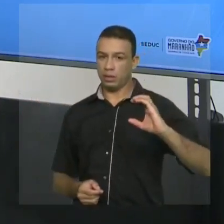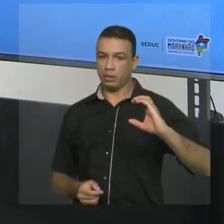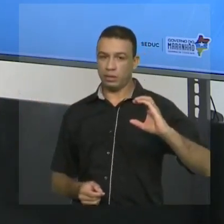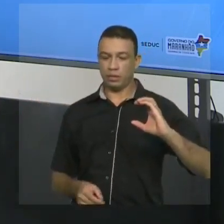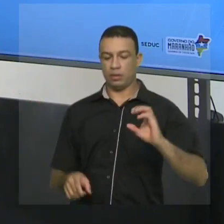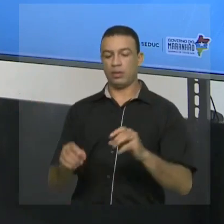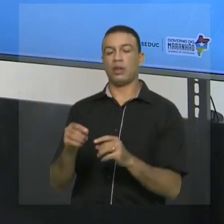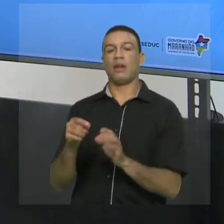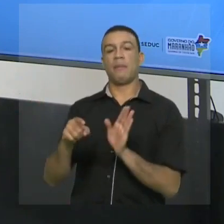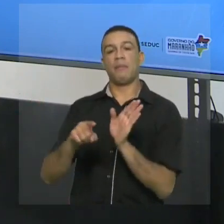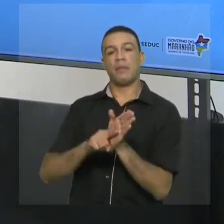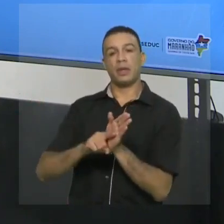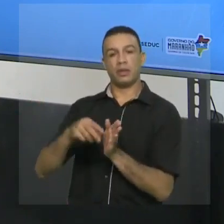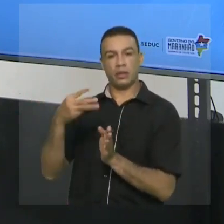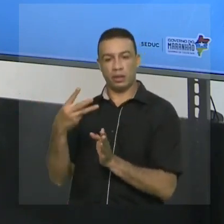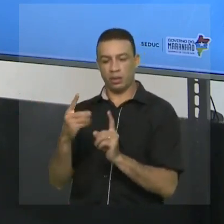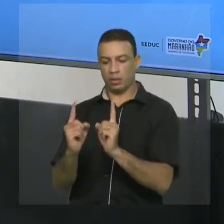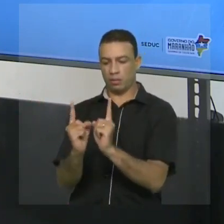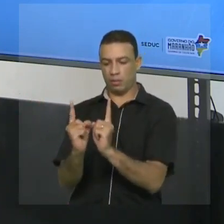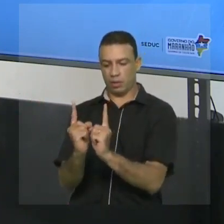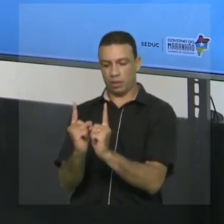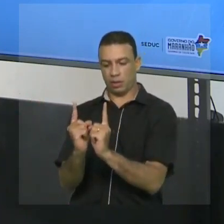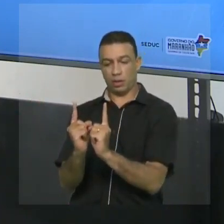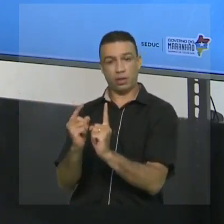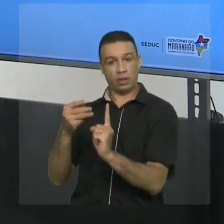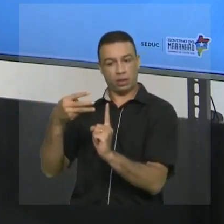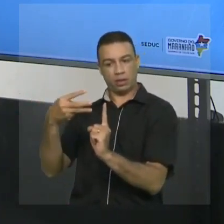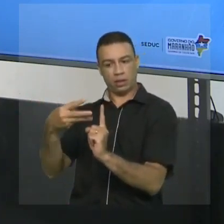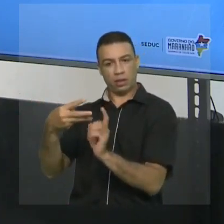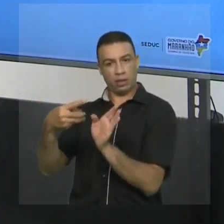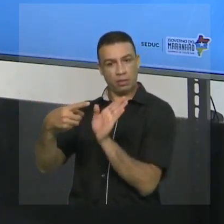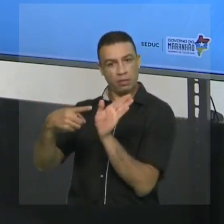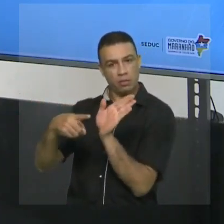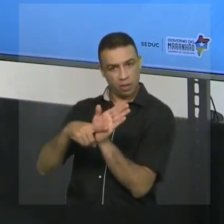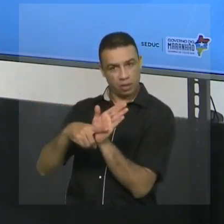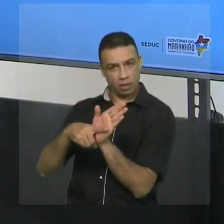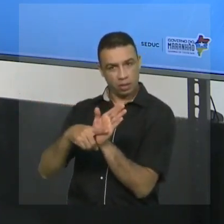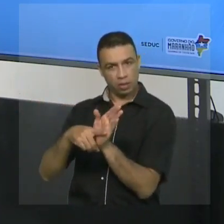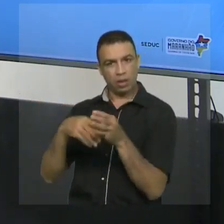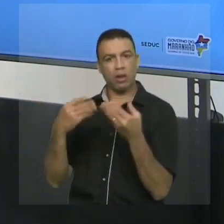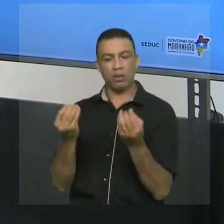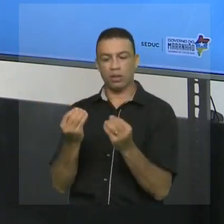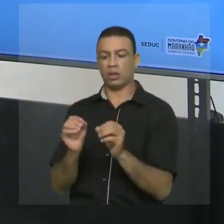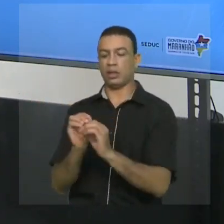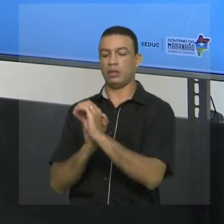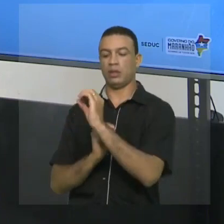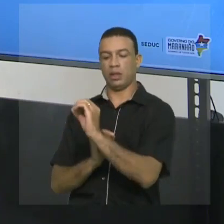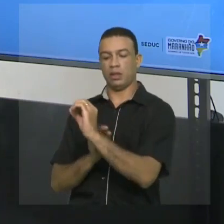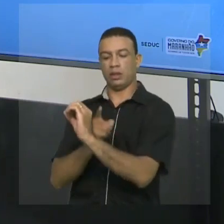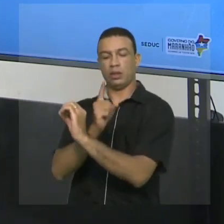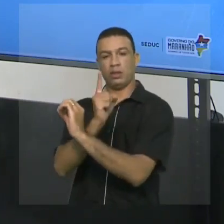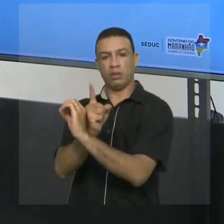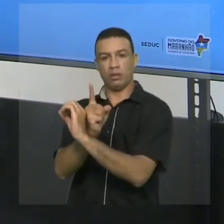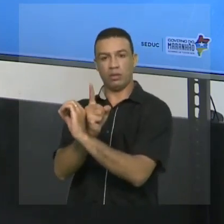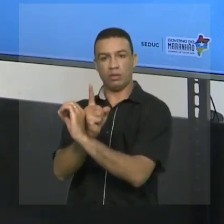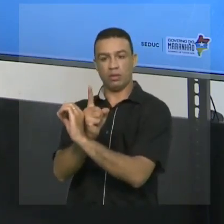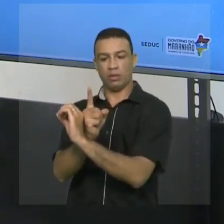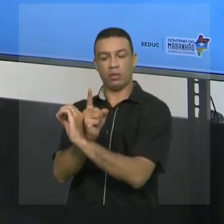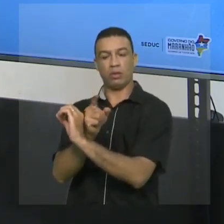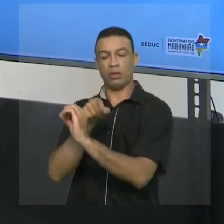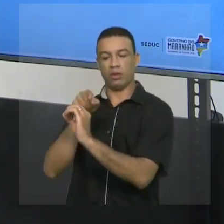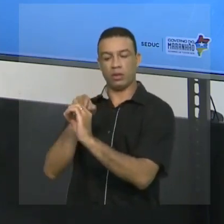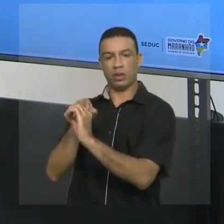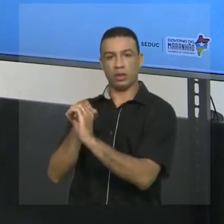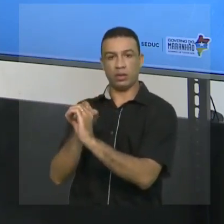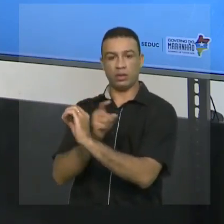de menos três. Então, está aqui as duas barrinhas, menos três. Aonde é que está o menos três? Está aqui. Eu vou caminhar até o zero.